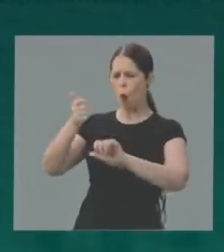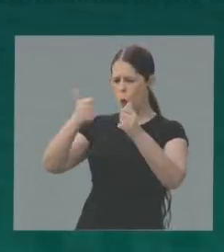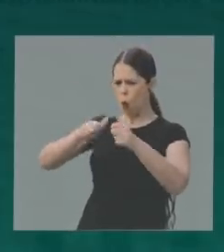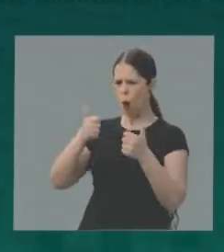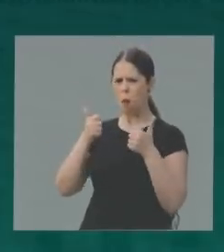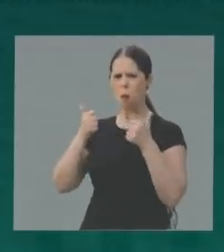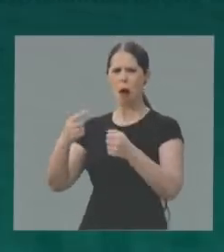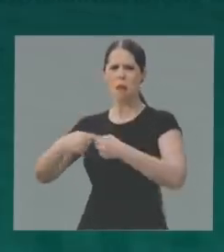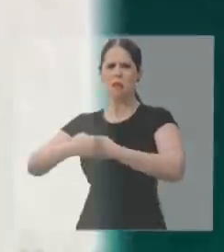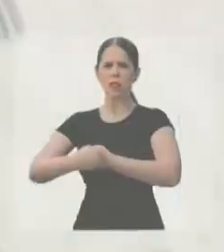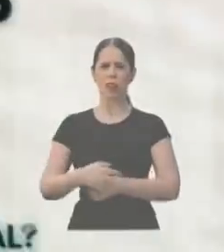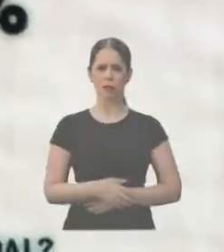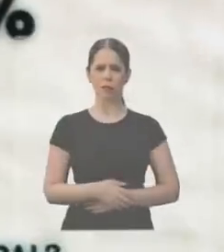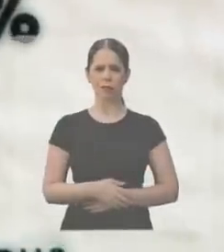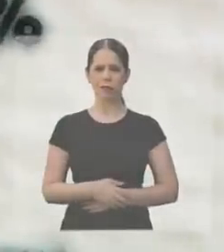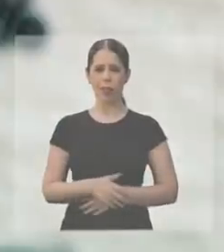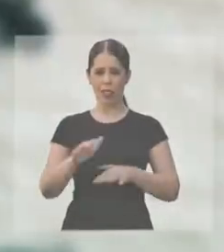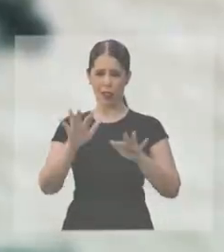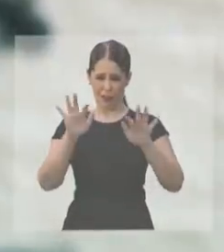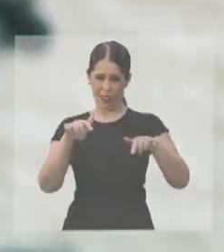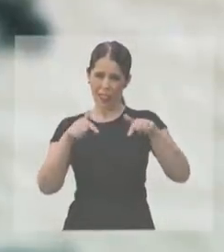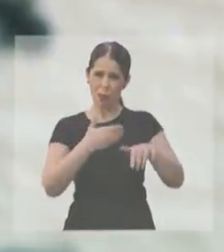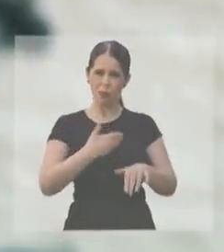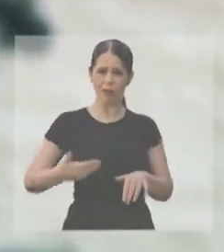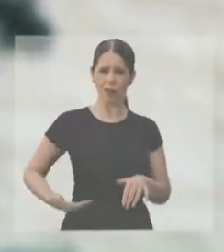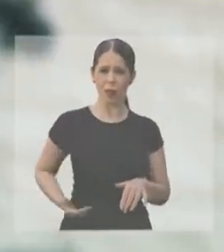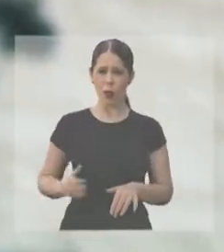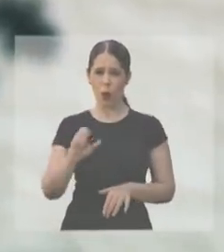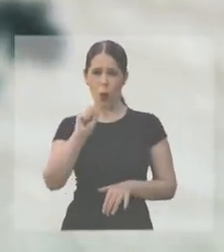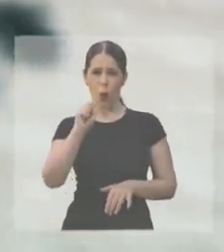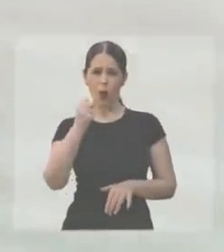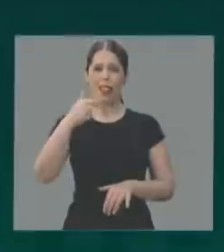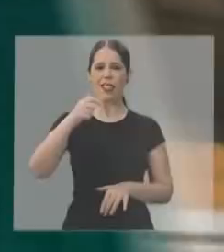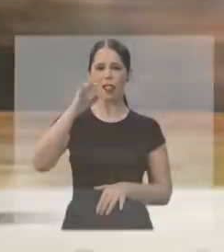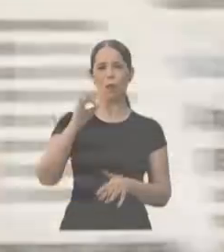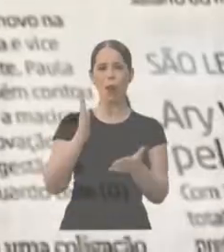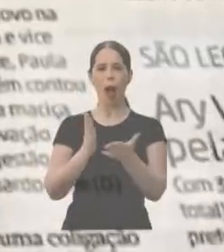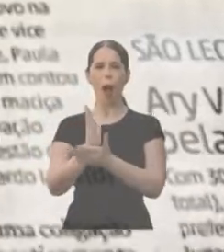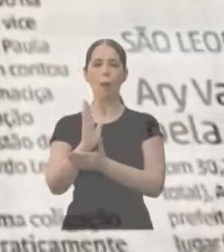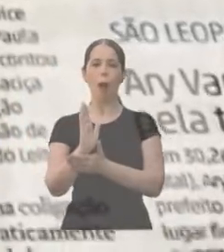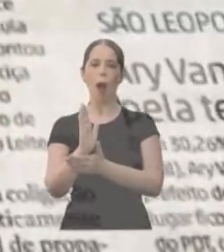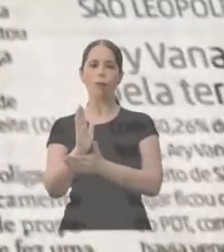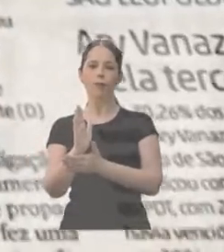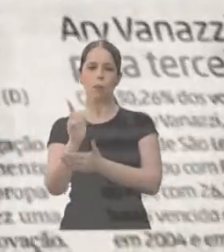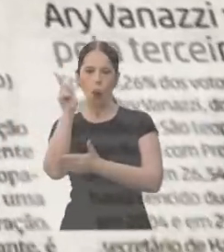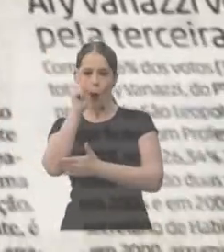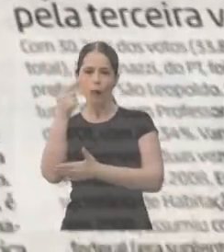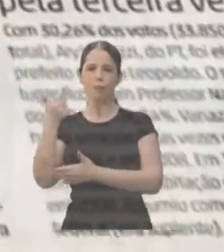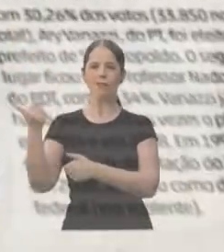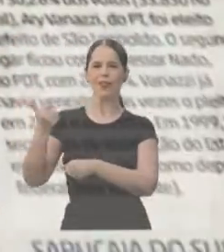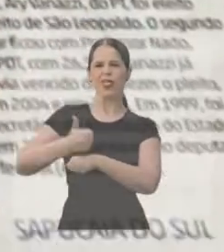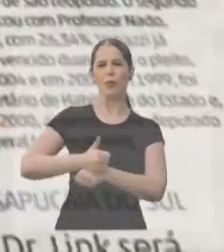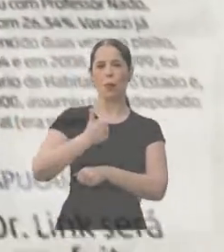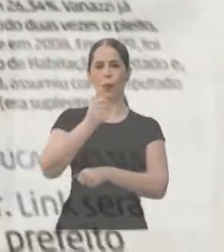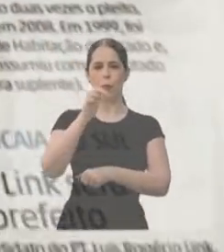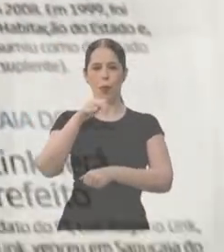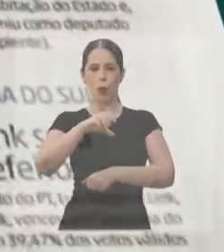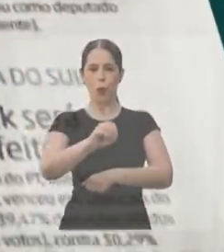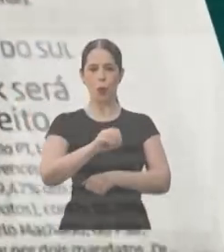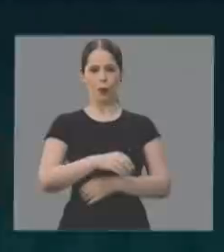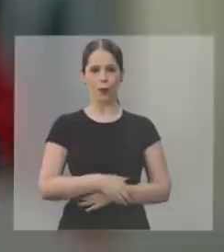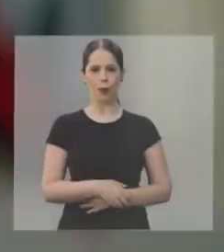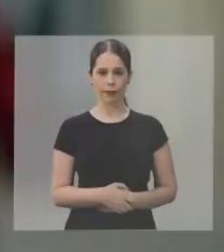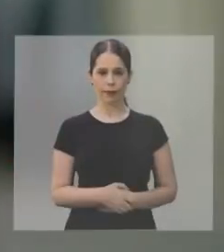bem avaliado da história da cidade, terminando o mandato com 87% de aprovação, elegendo sua sucessora no primeiro